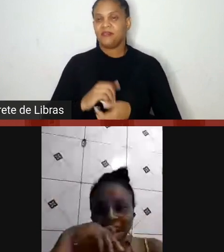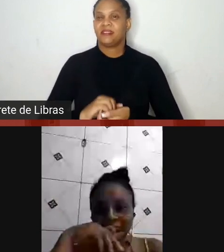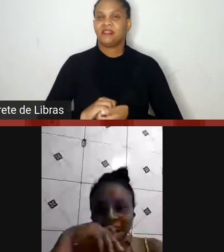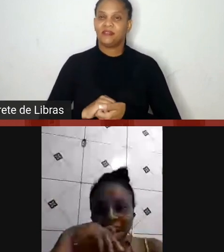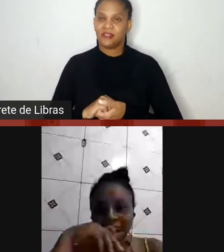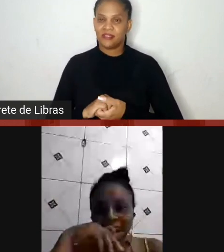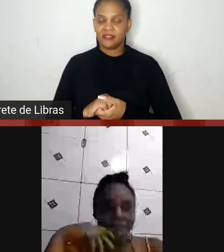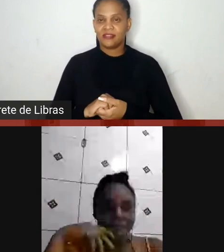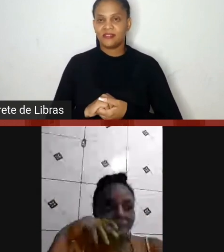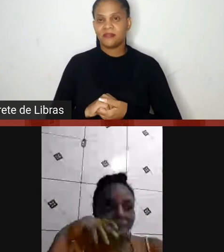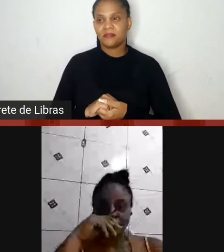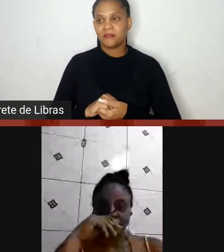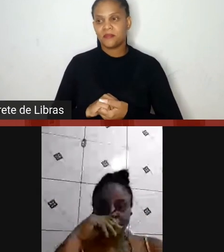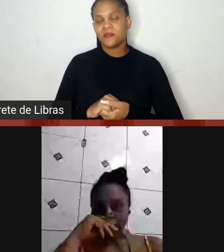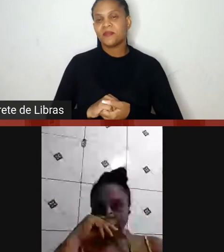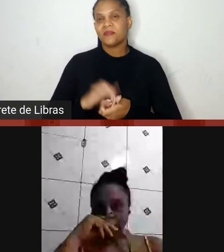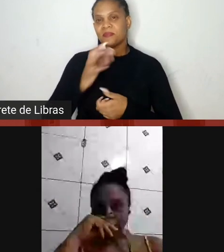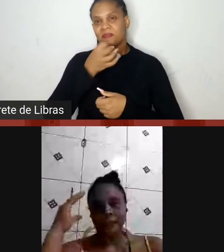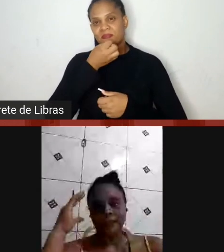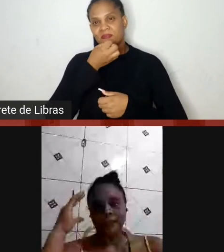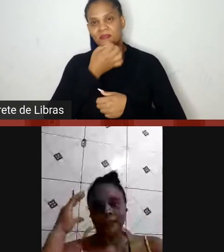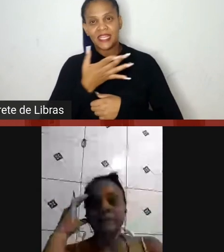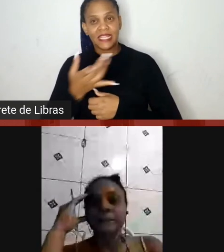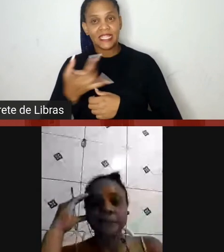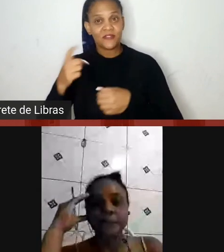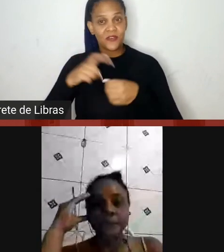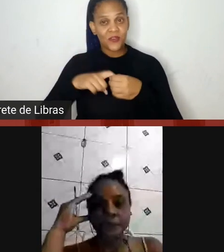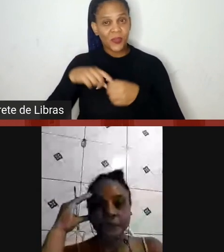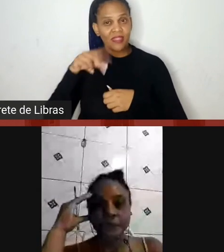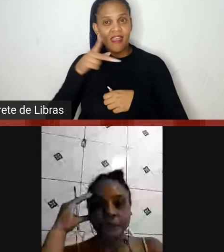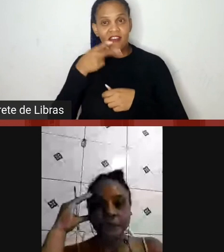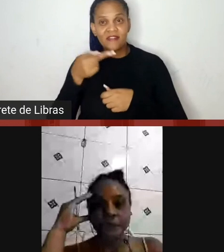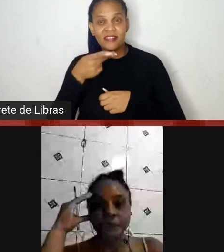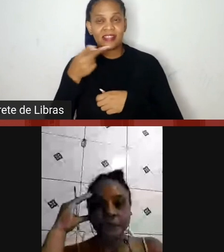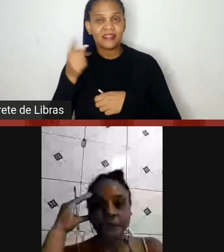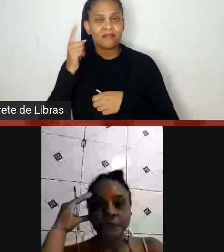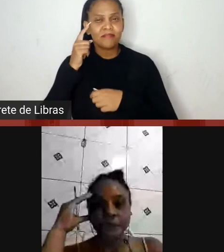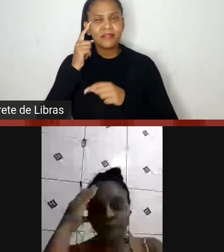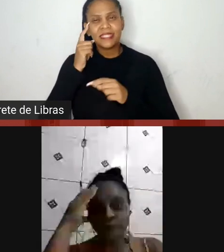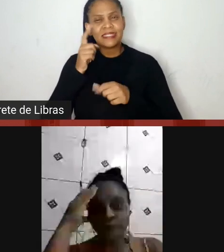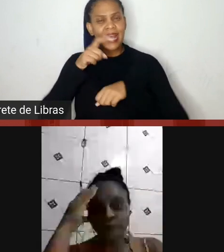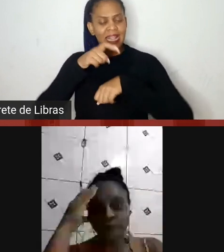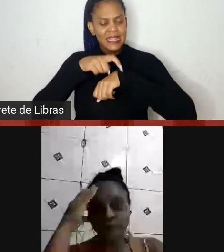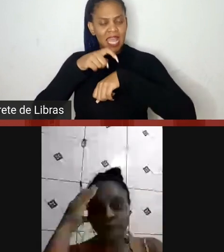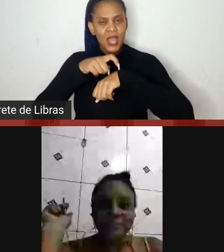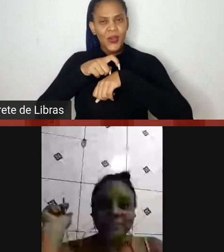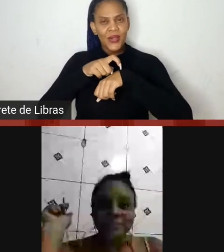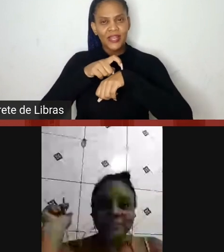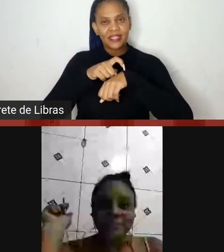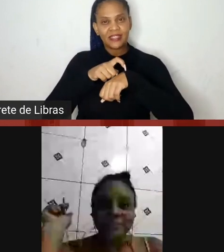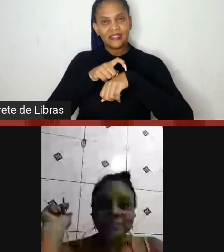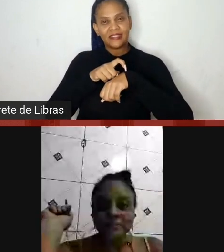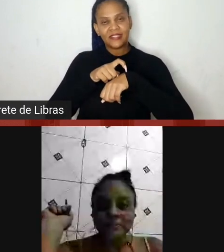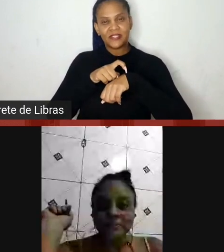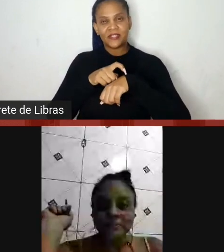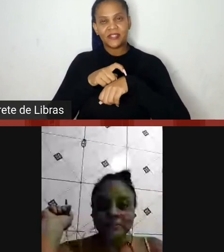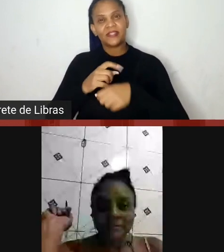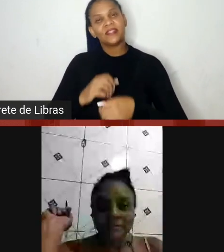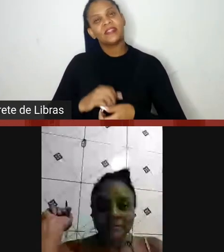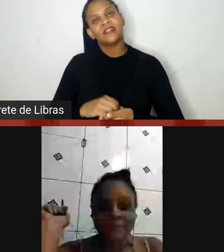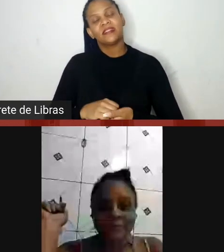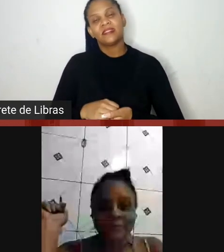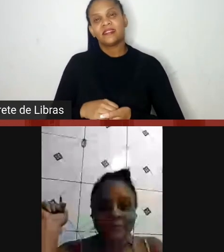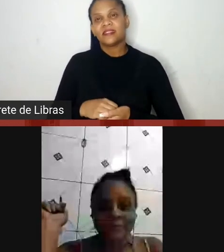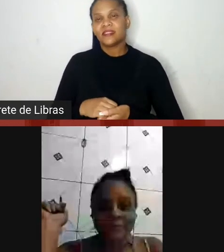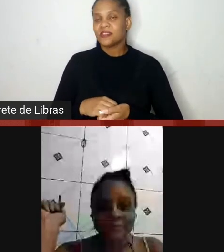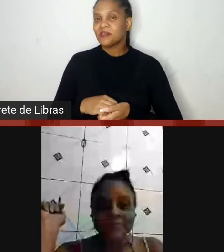Ah, beleza. Vou voltar no raciocínio aqui, lembra? Pensando aí no que, na hora que eu entrei, vi a... A Fernanda